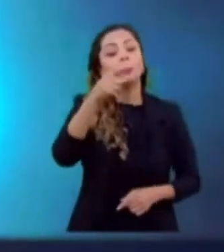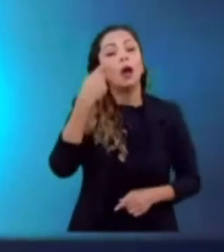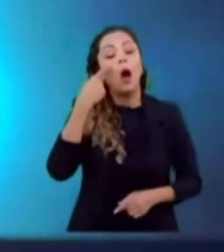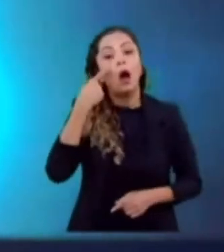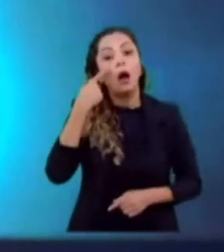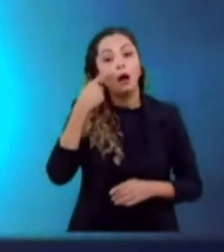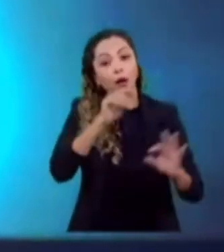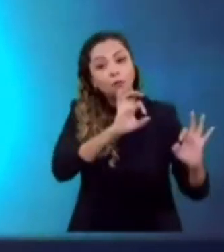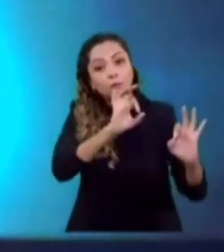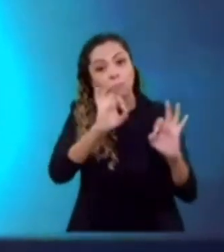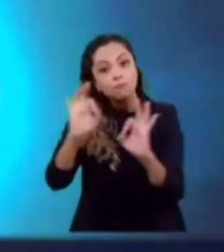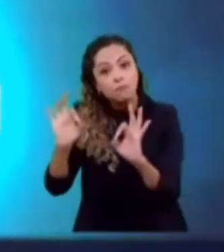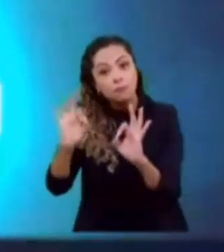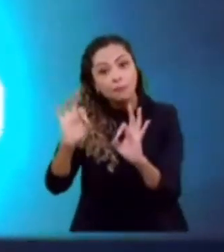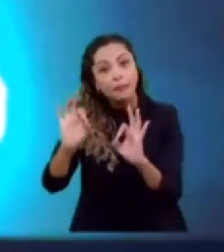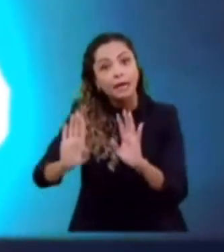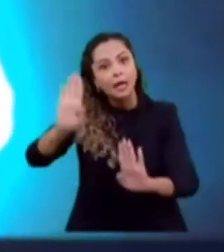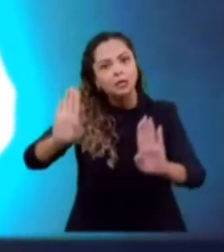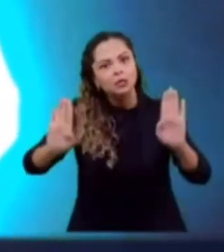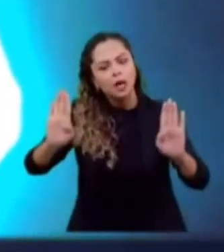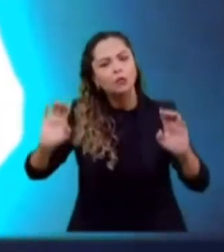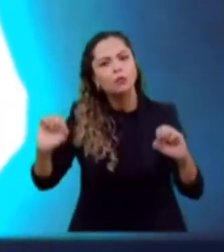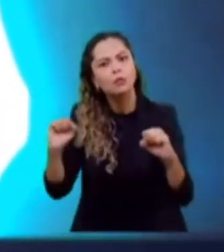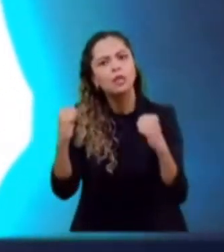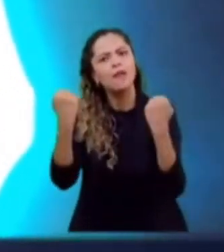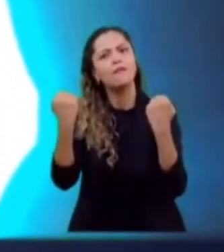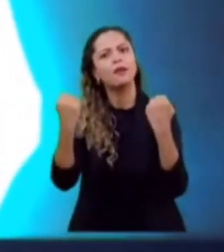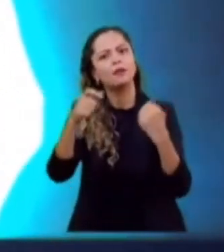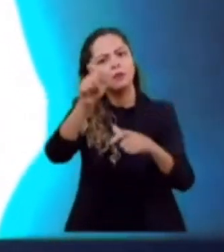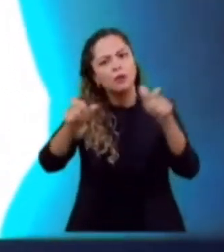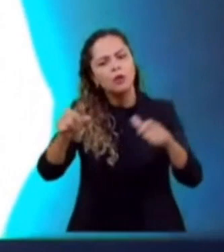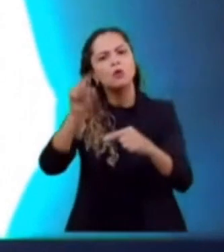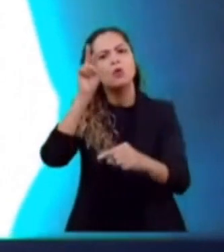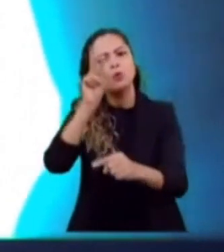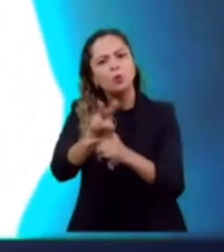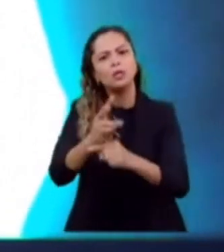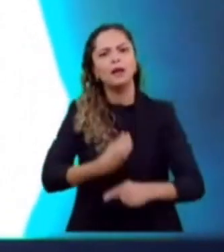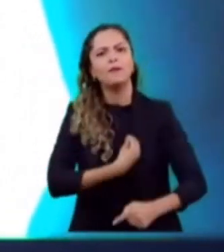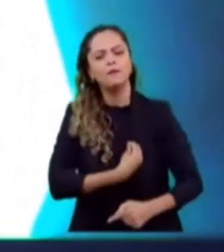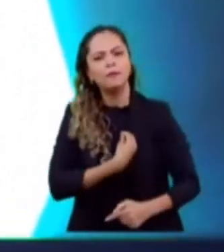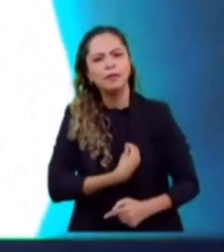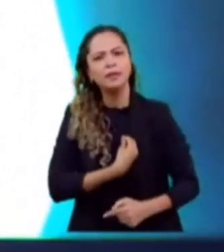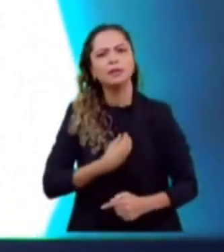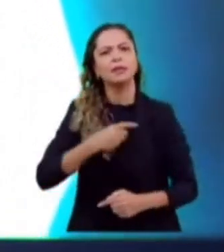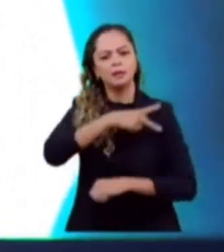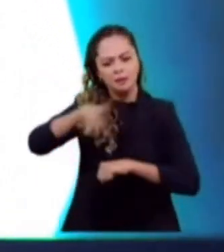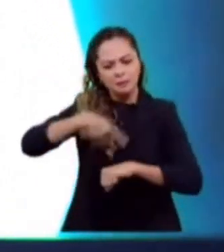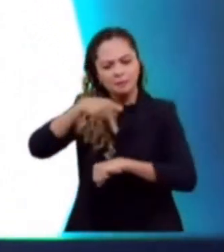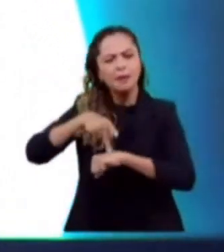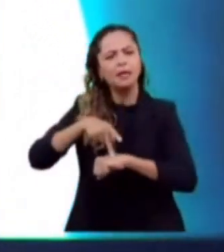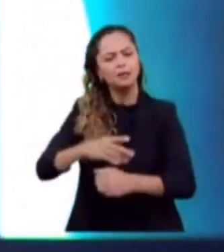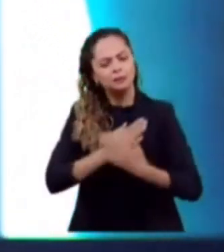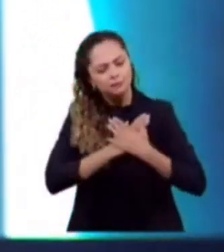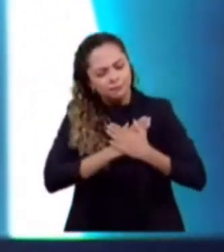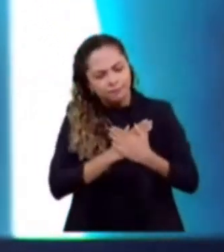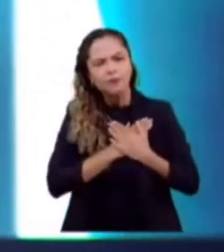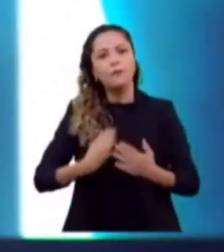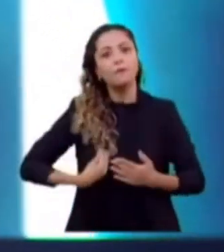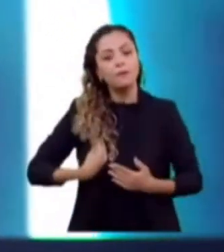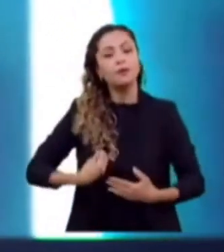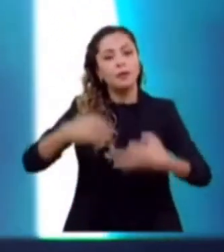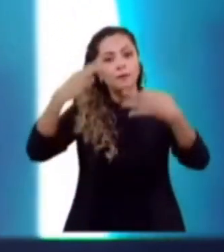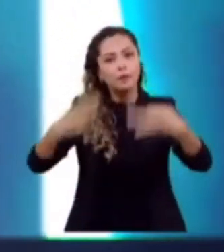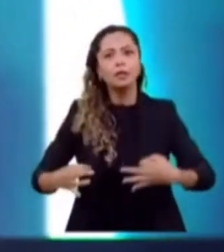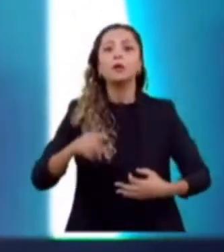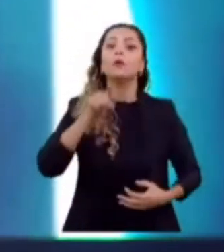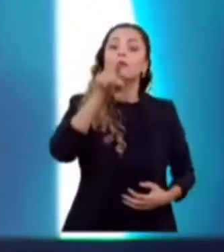realmente, defendem a vida, defendem Deus, pátria, família, vida e liberdade. Você tem oportunidade, você que está